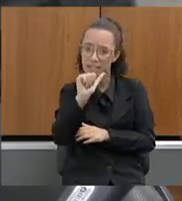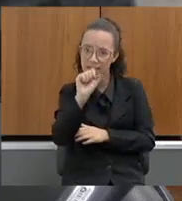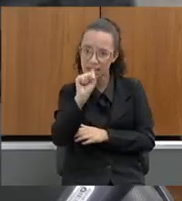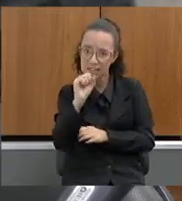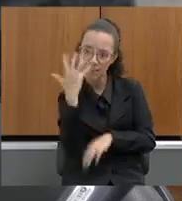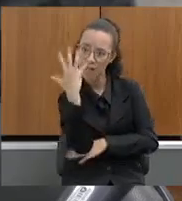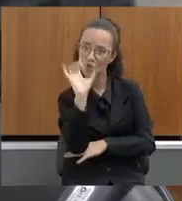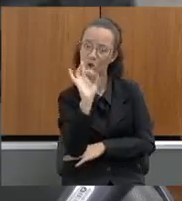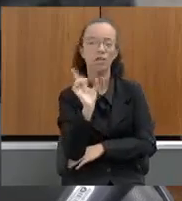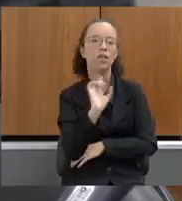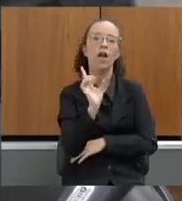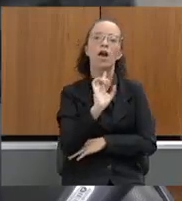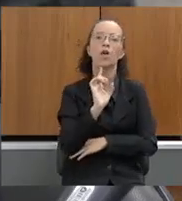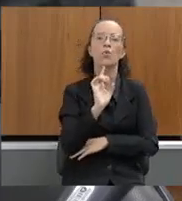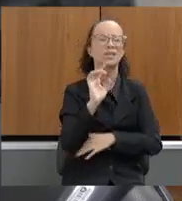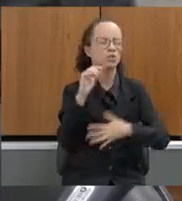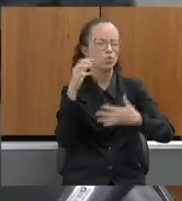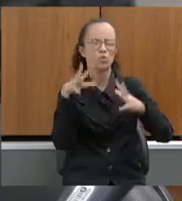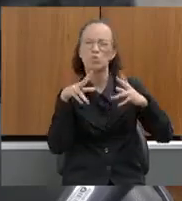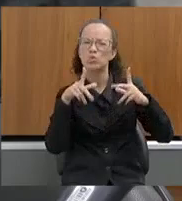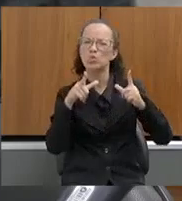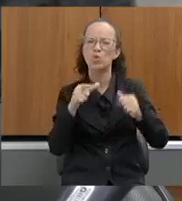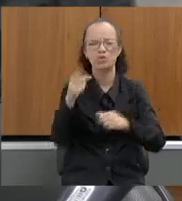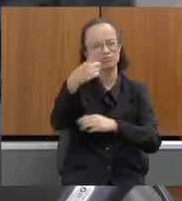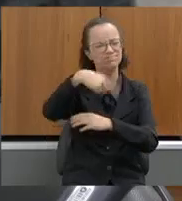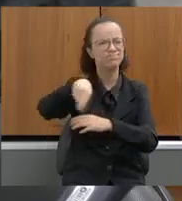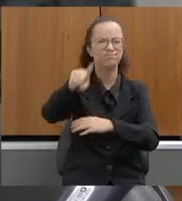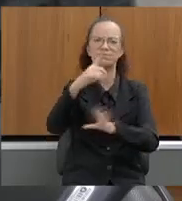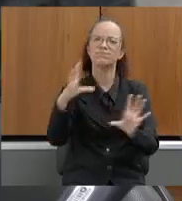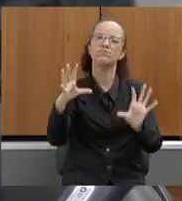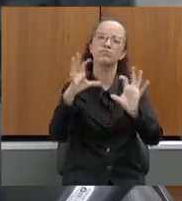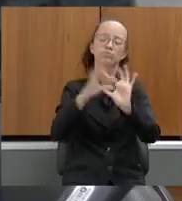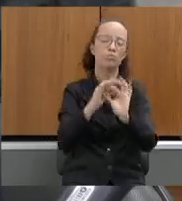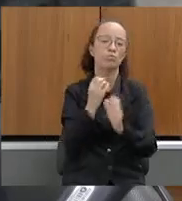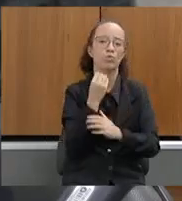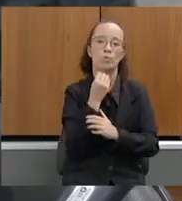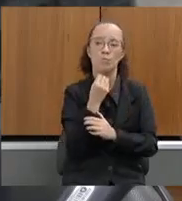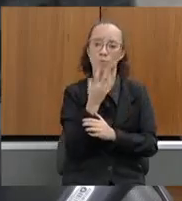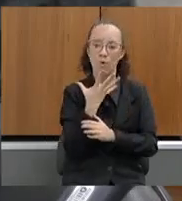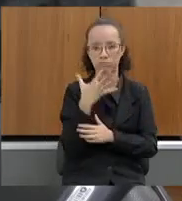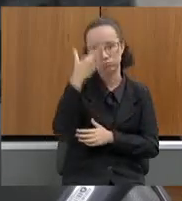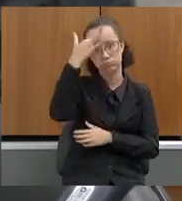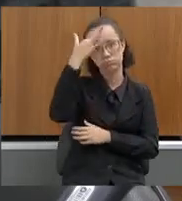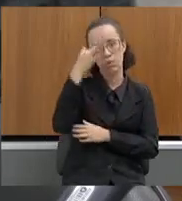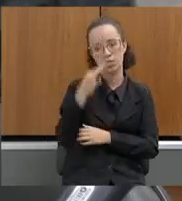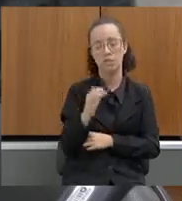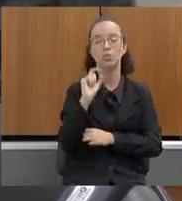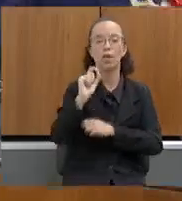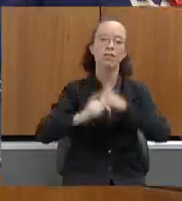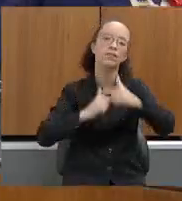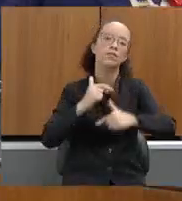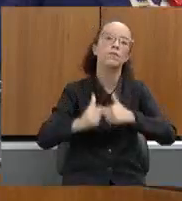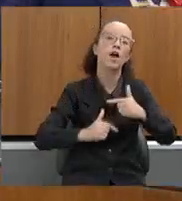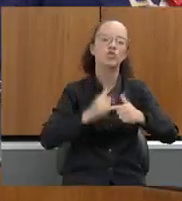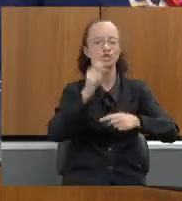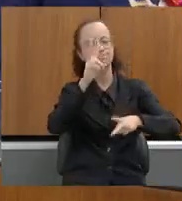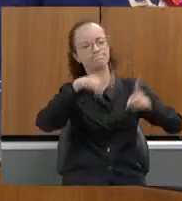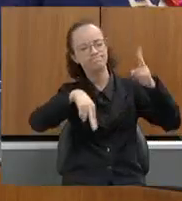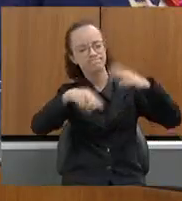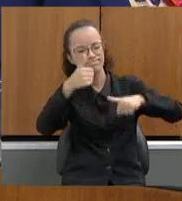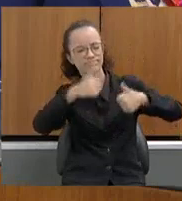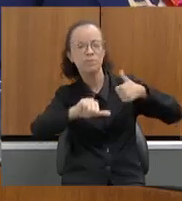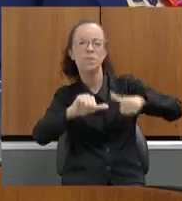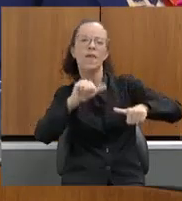gente sabe que tudo isso envolve. Vocês têm feito de uma forma muito consciente esse trabalho de verificação,